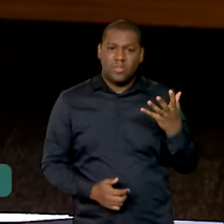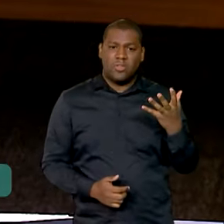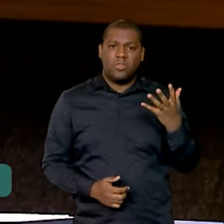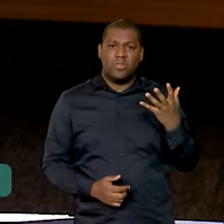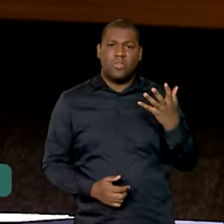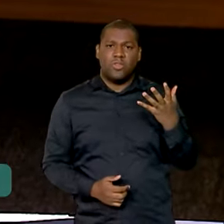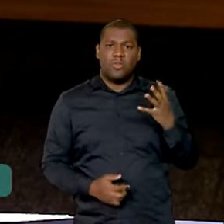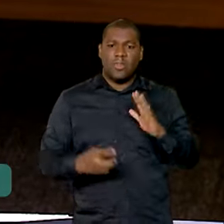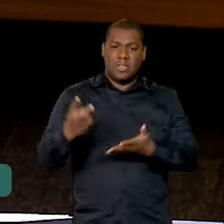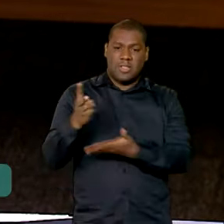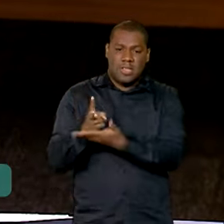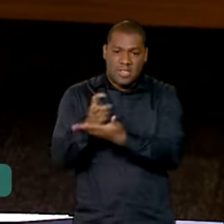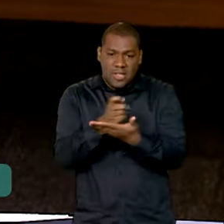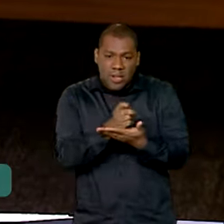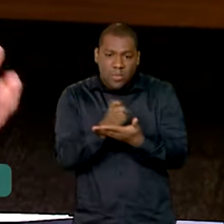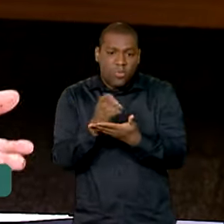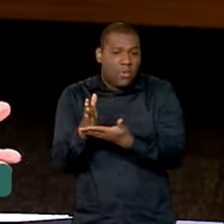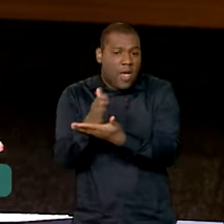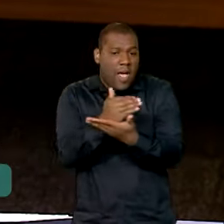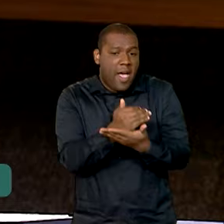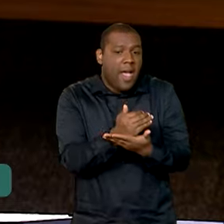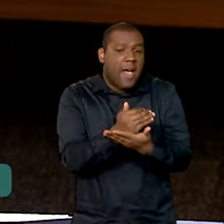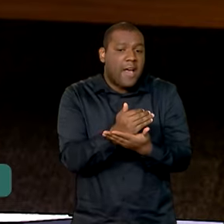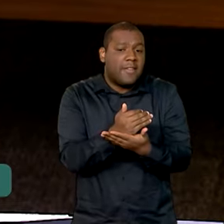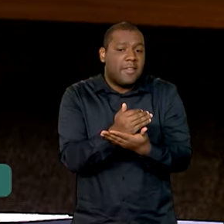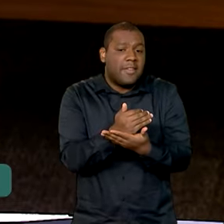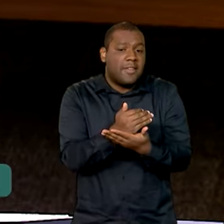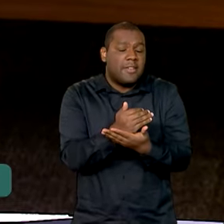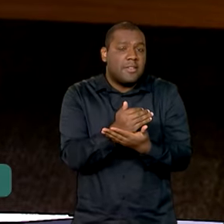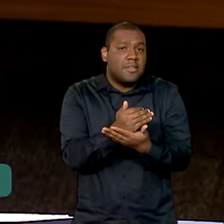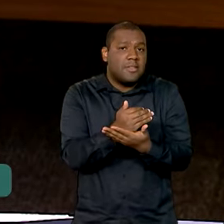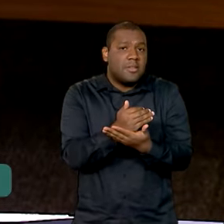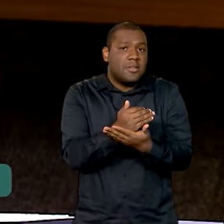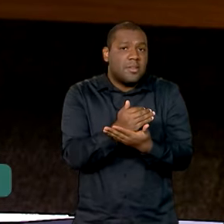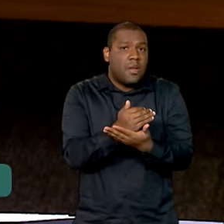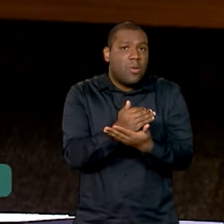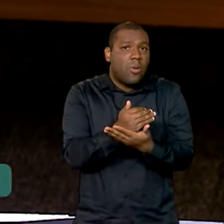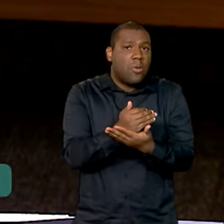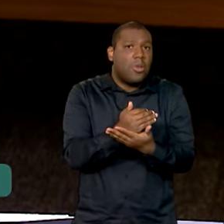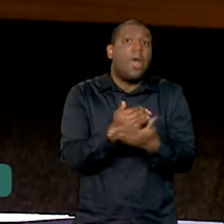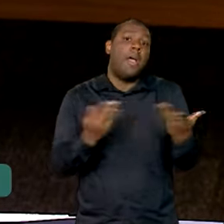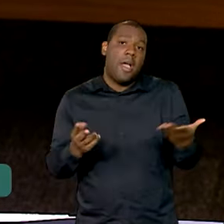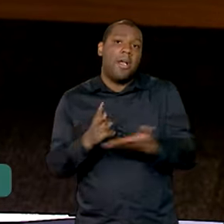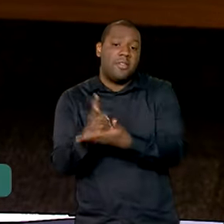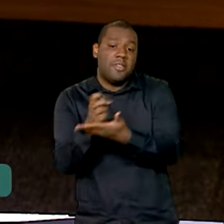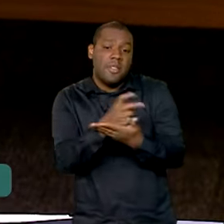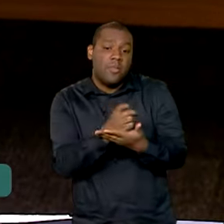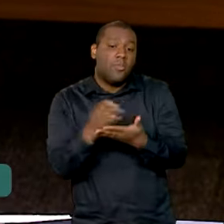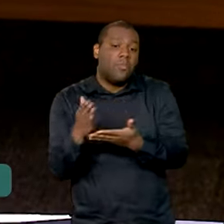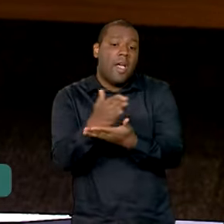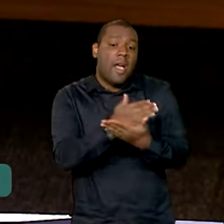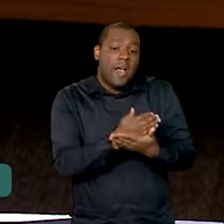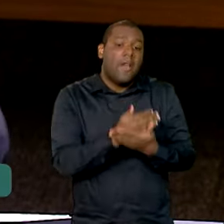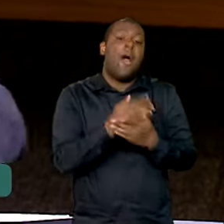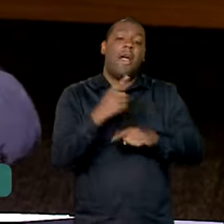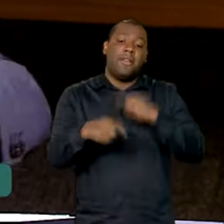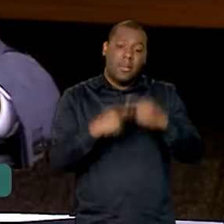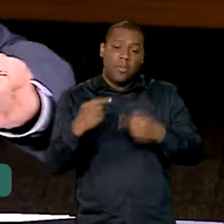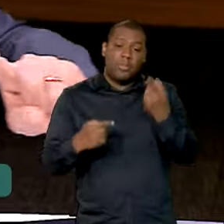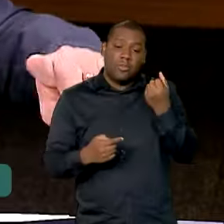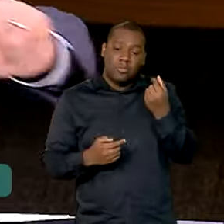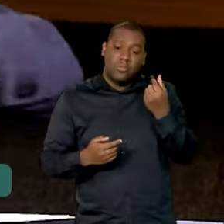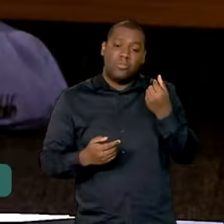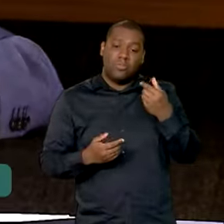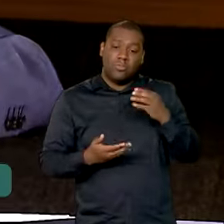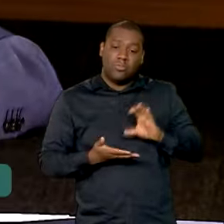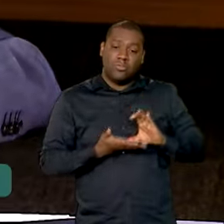tributo, ele tem que saber o que vai compensar aquele tributo. Então, é por isso, é por isso que nós queremos, nós